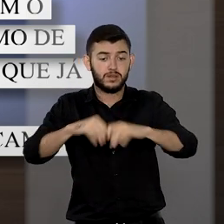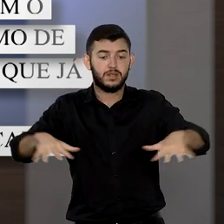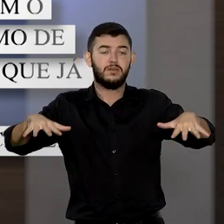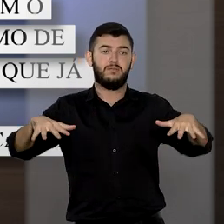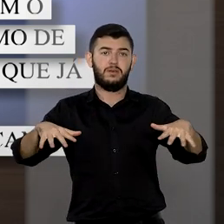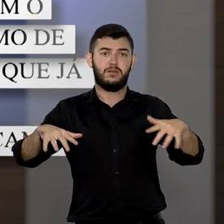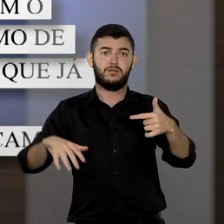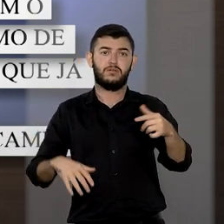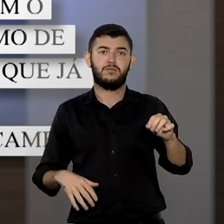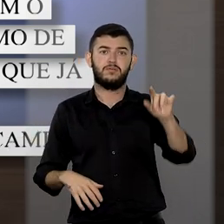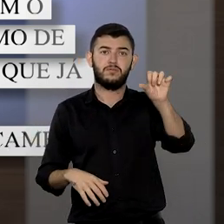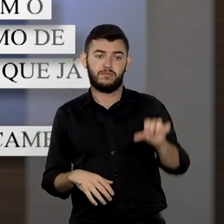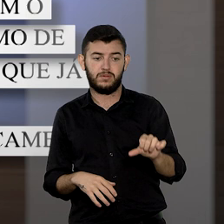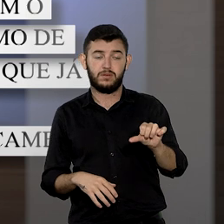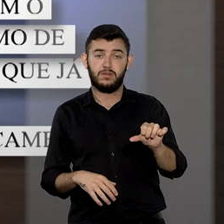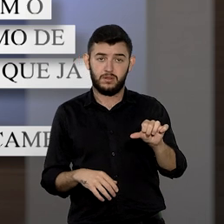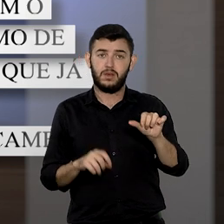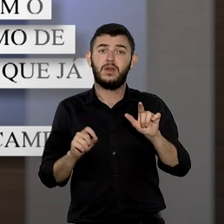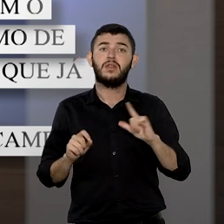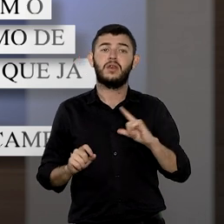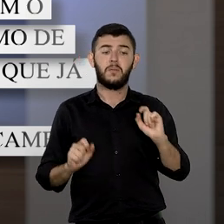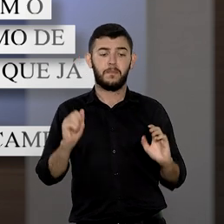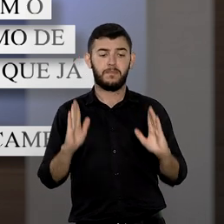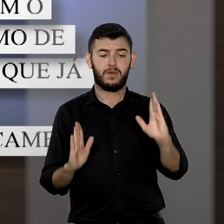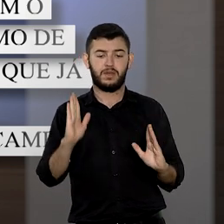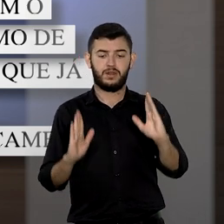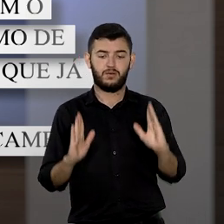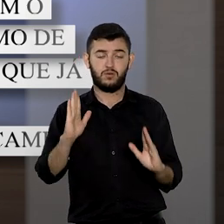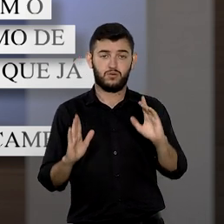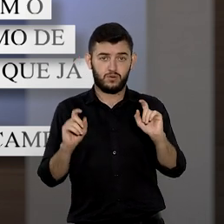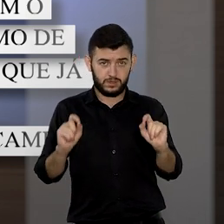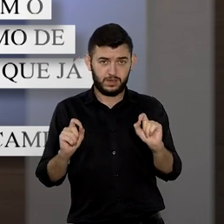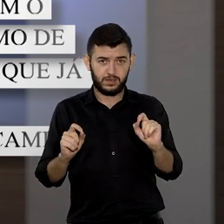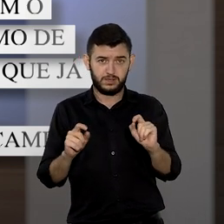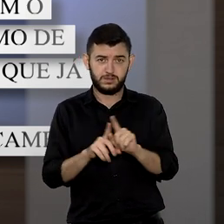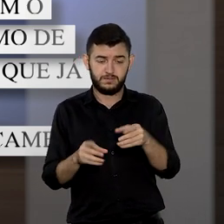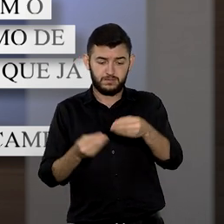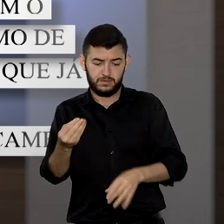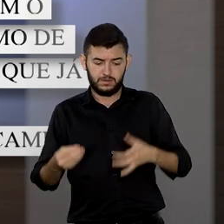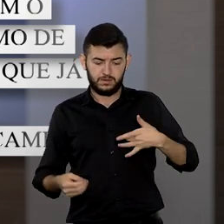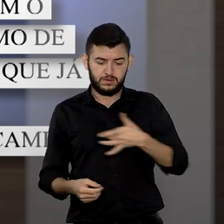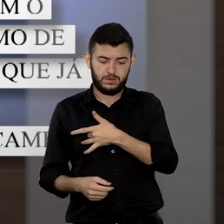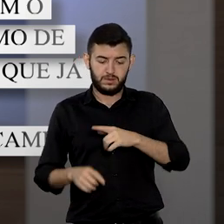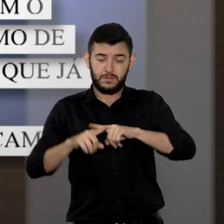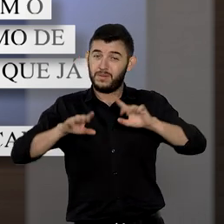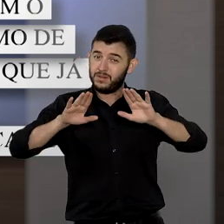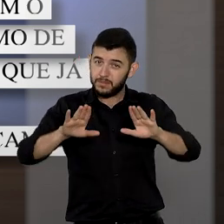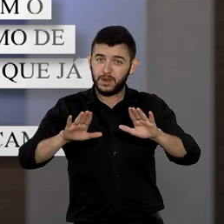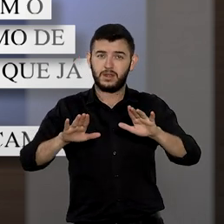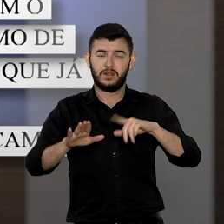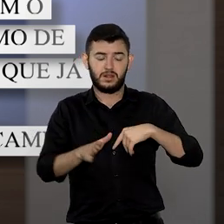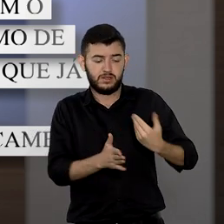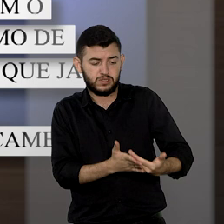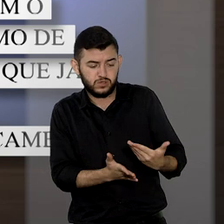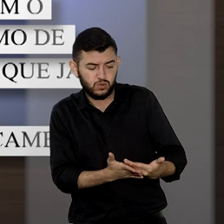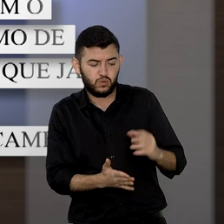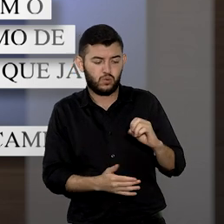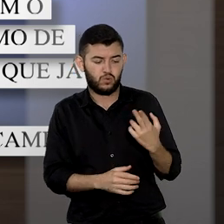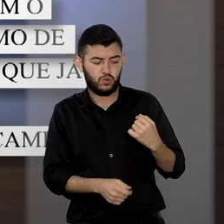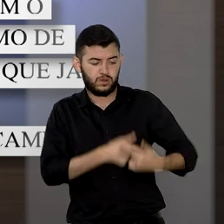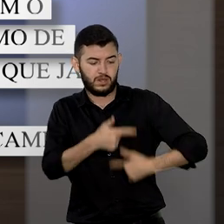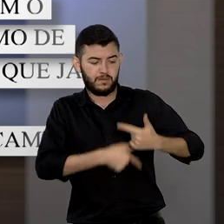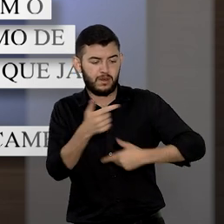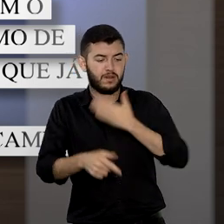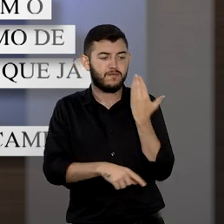-19, impõe o cômputo do período de restrições sanitárias como de efetivo estudo ou trabalho